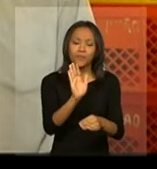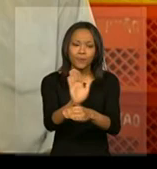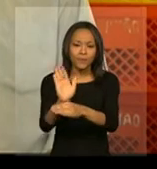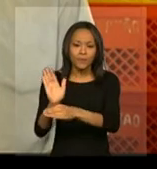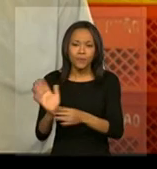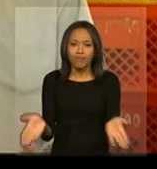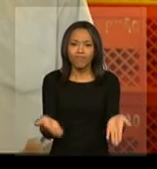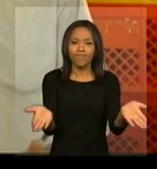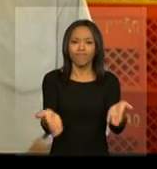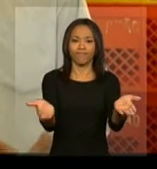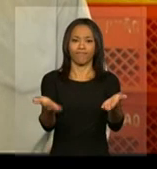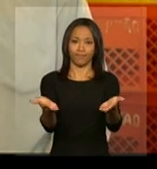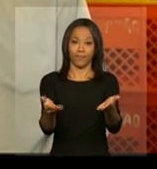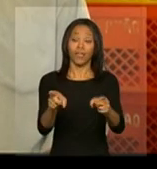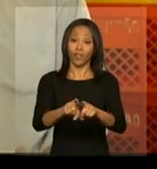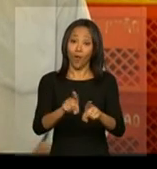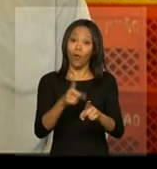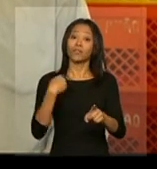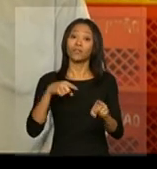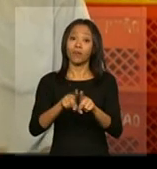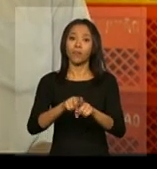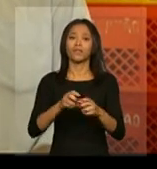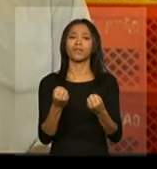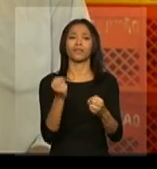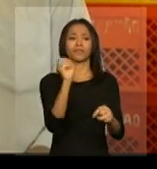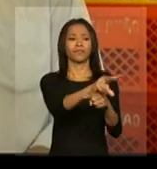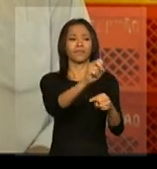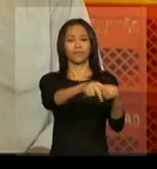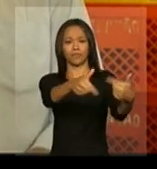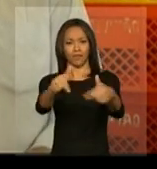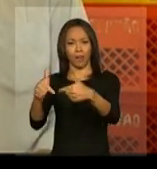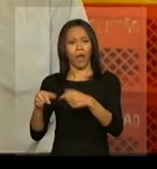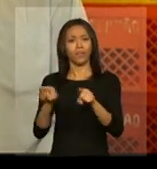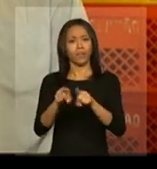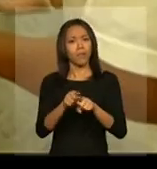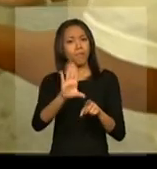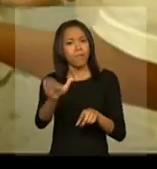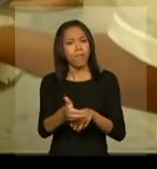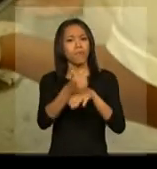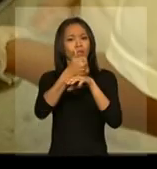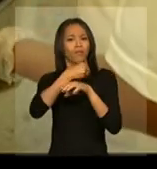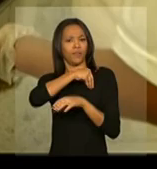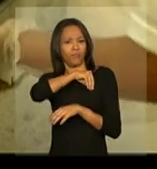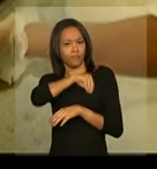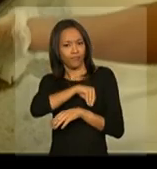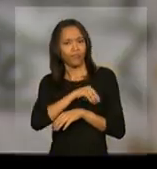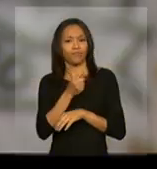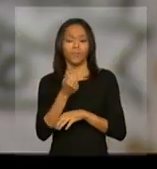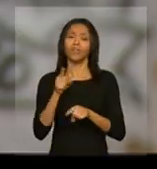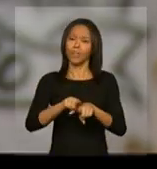está gerando trabalho, gerando renda e melhoria de qualidade de vida.